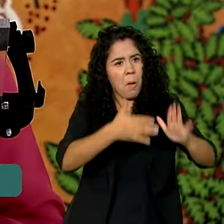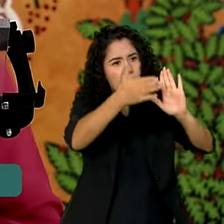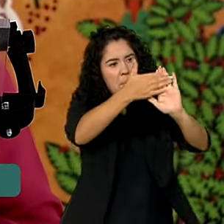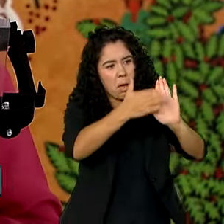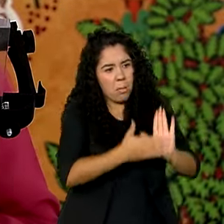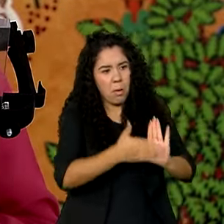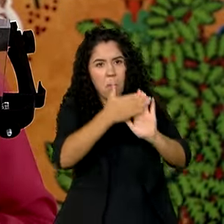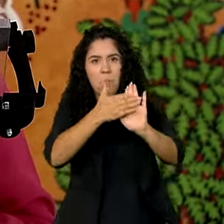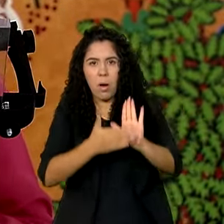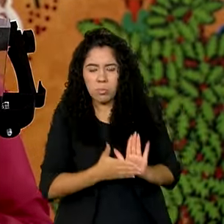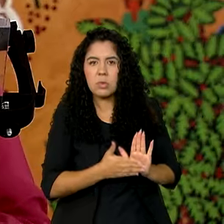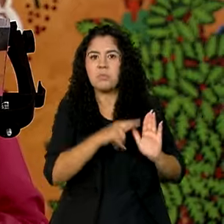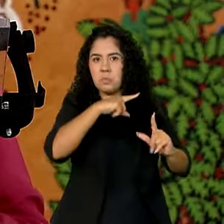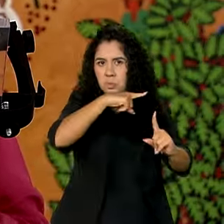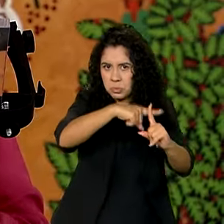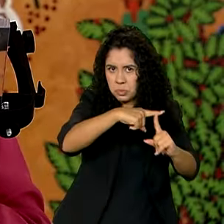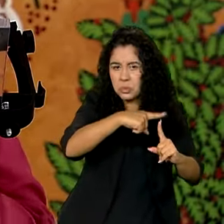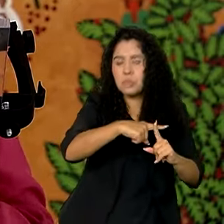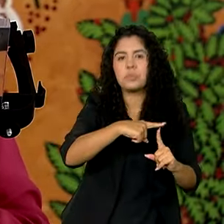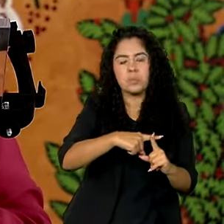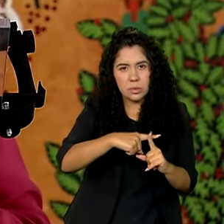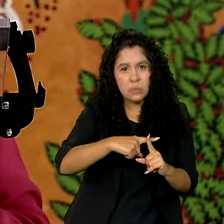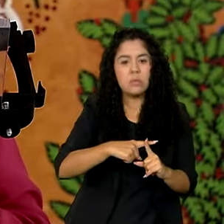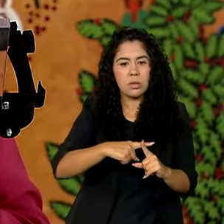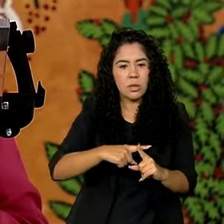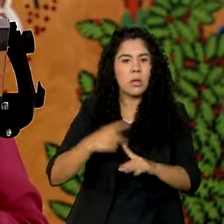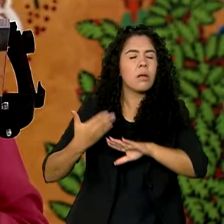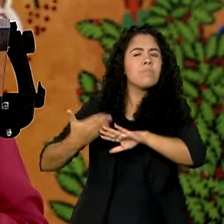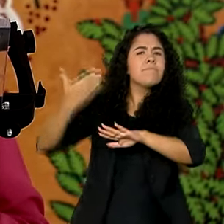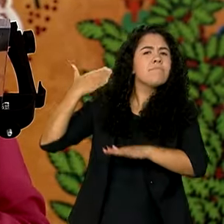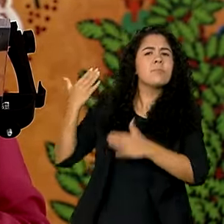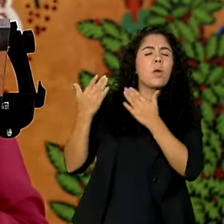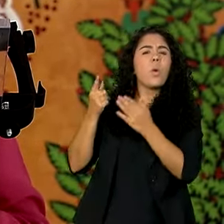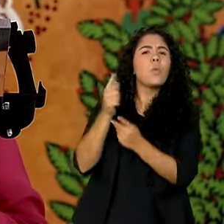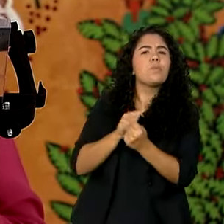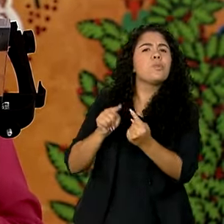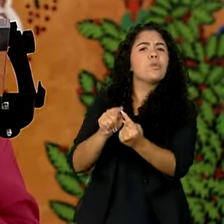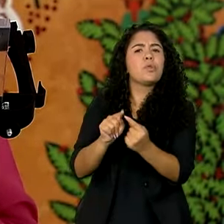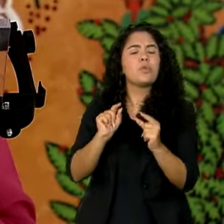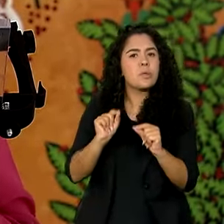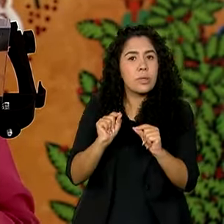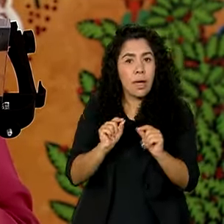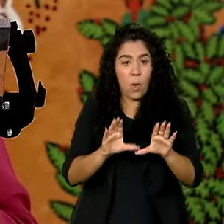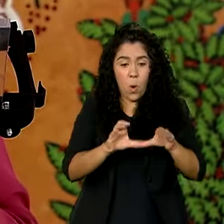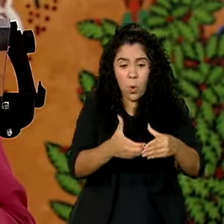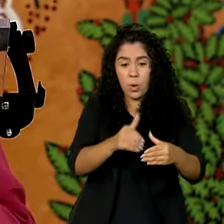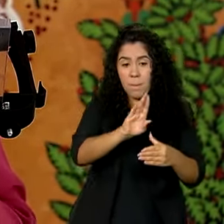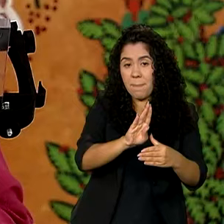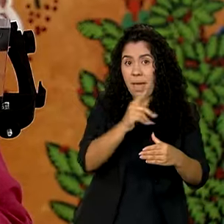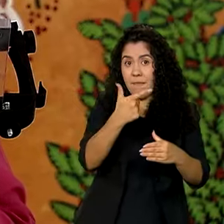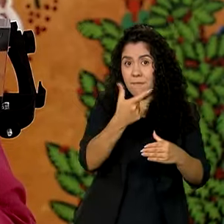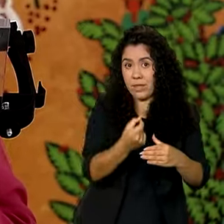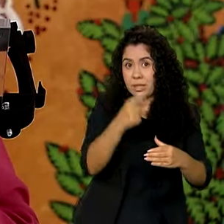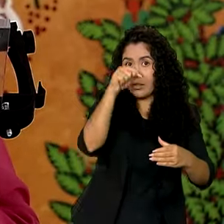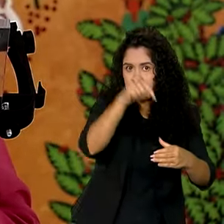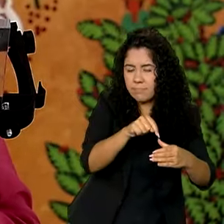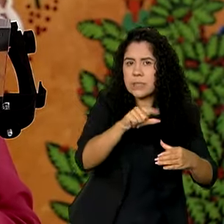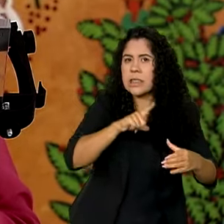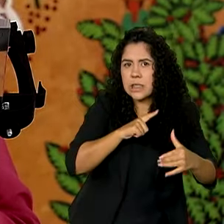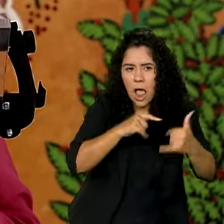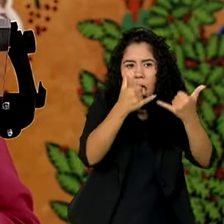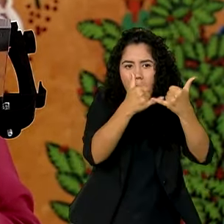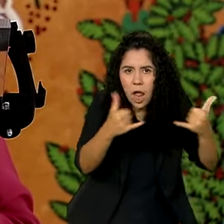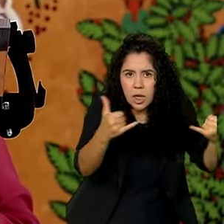recebidas. Existia bem desde o início no objetivo nosso de que o B20 estivesse bem alinhado dos